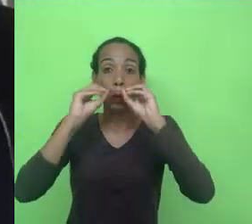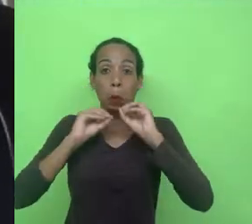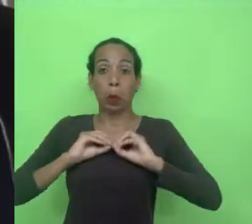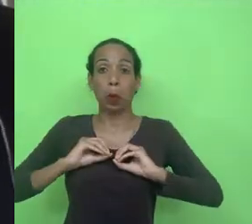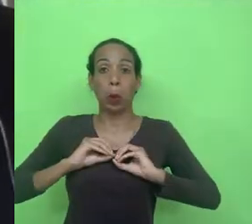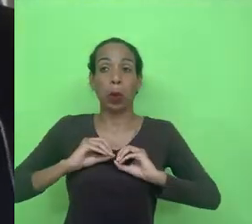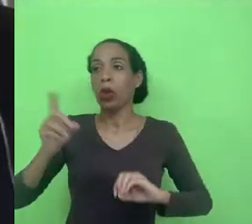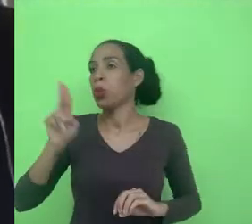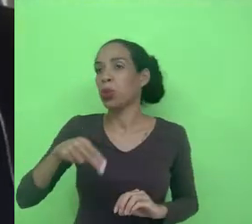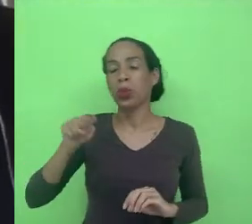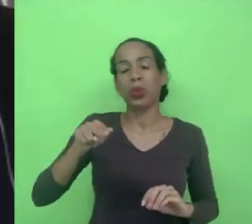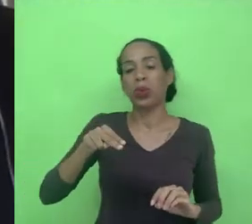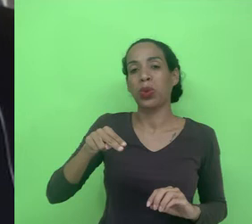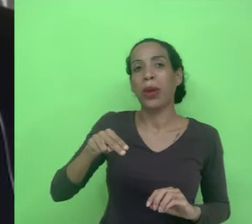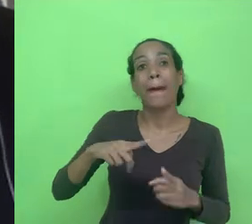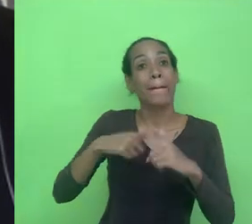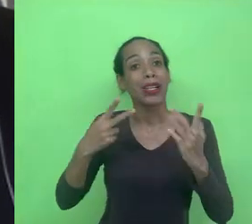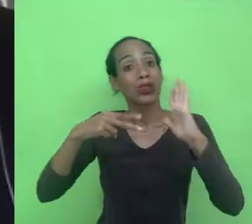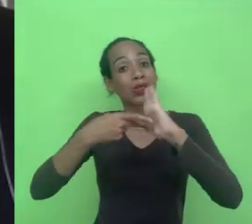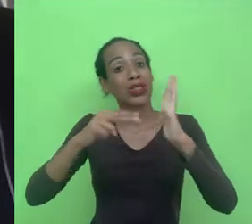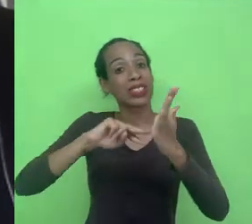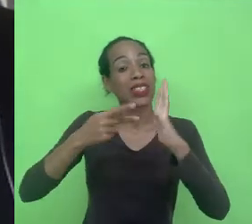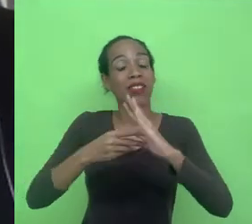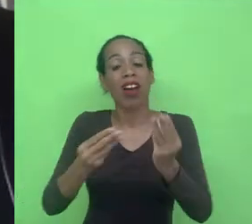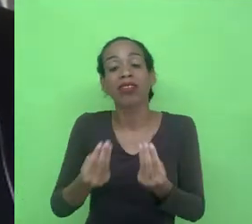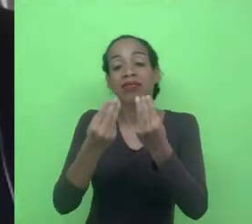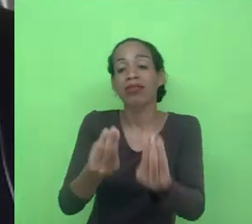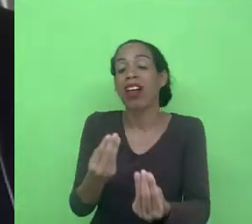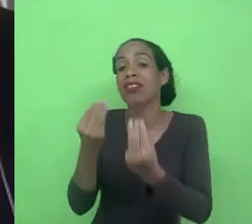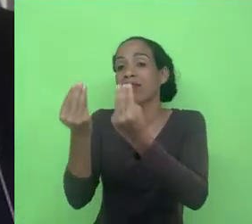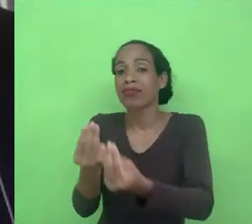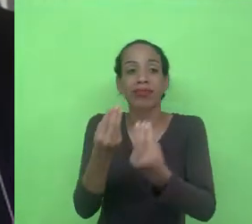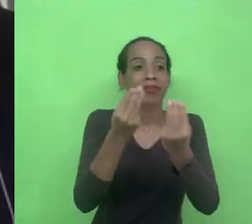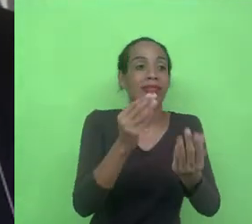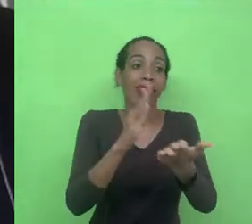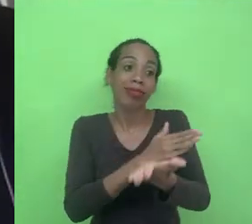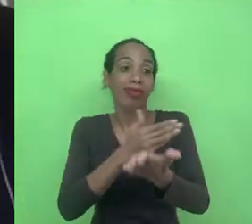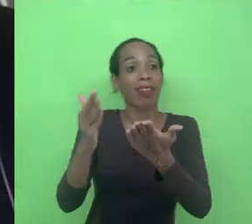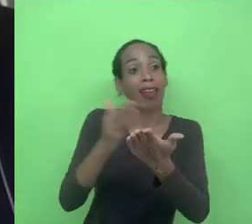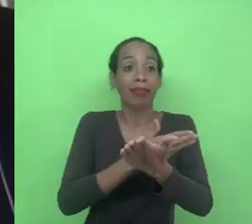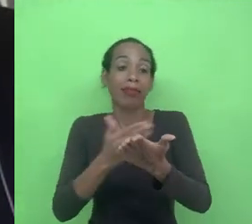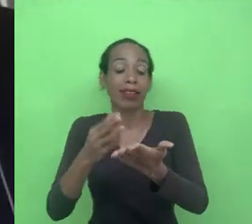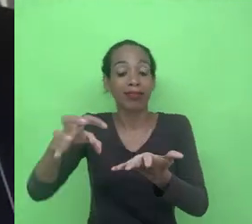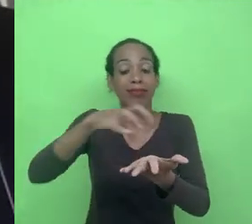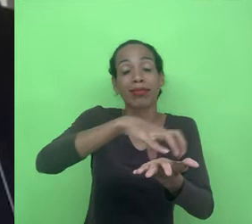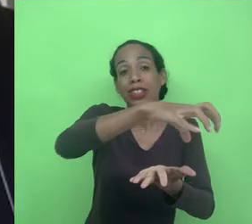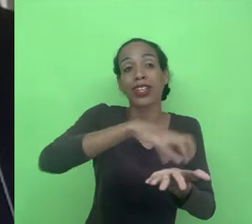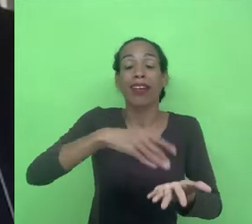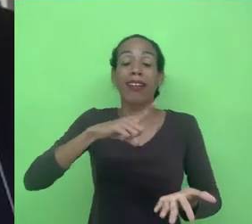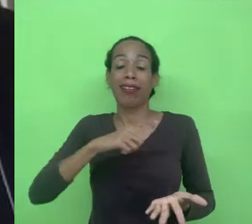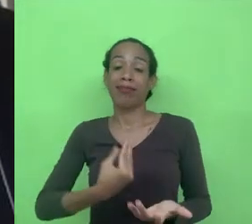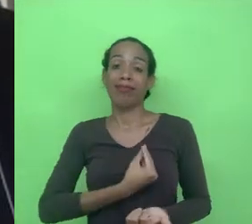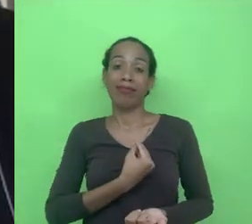porém os significados que você vai dar a ela vai depender das associações que estão em jogo então e a